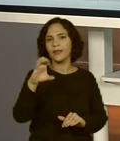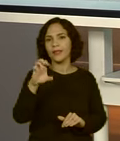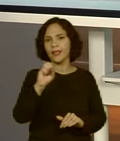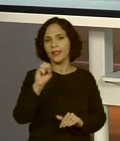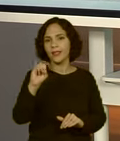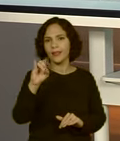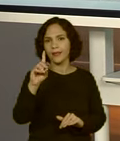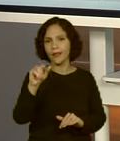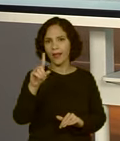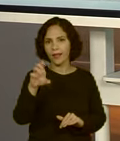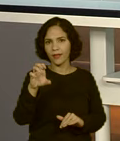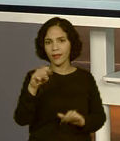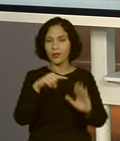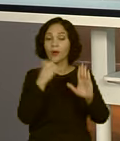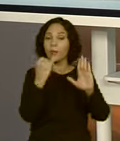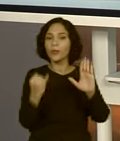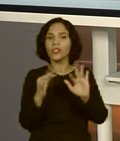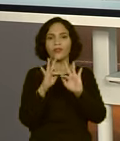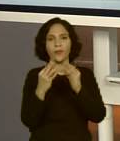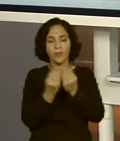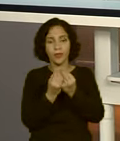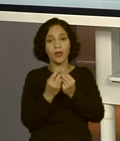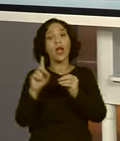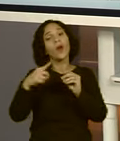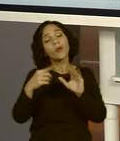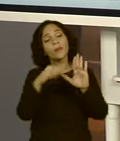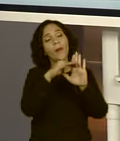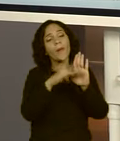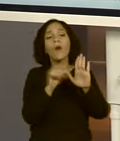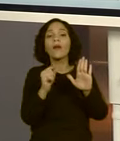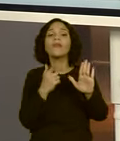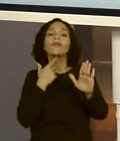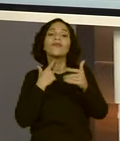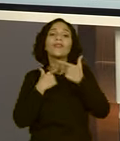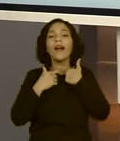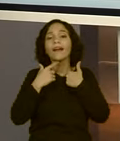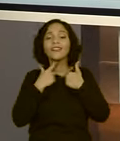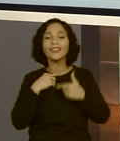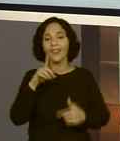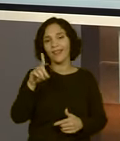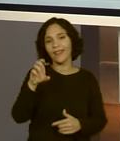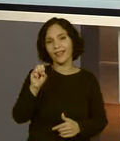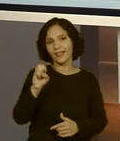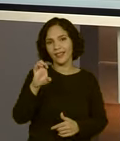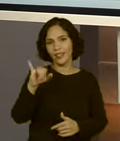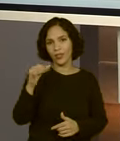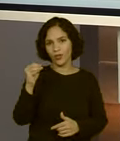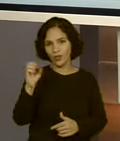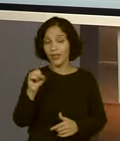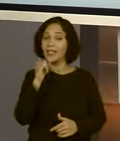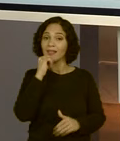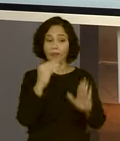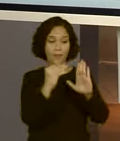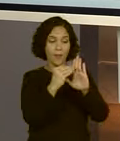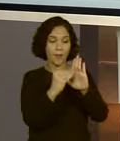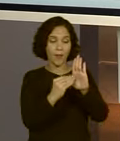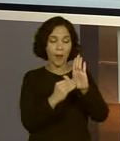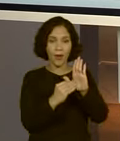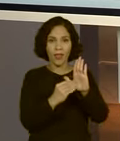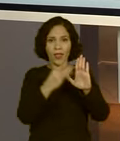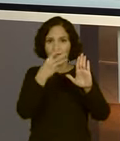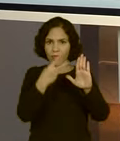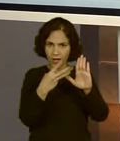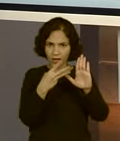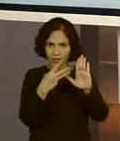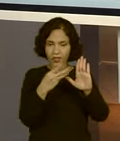o que é importante para a alimentação da família, e alguns desejos. E aí, se você listou três desejos e apareceu um quarto